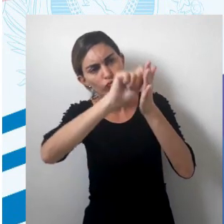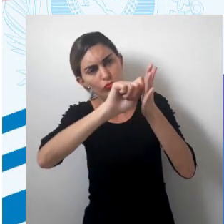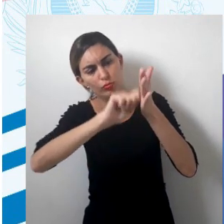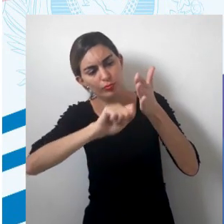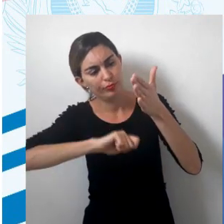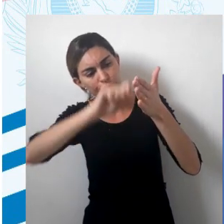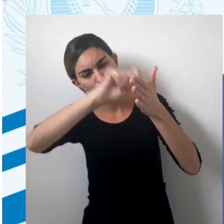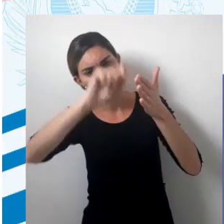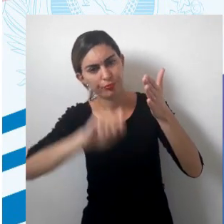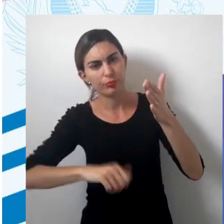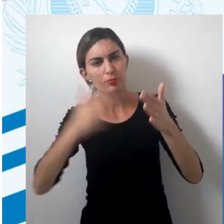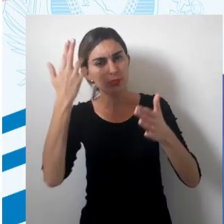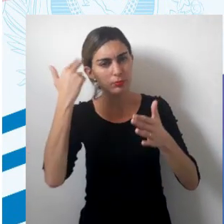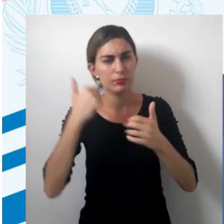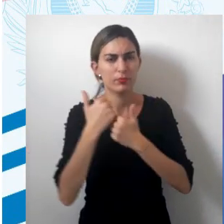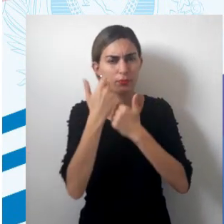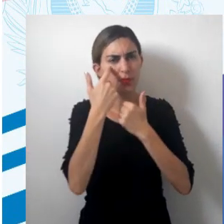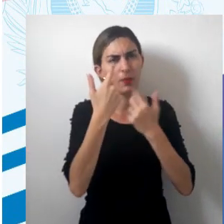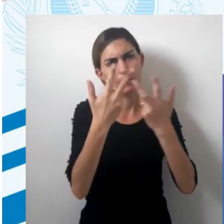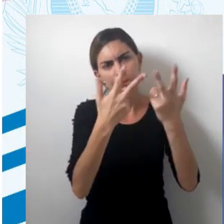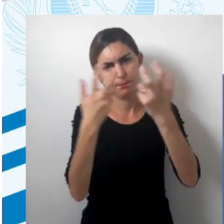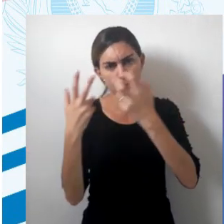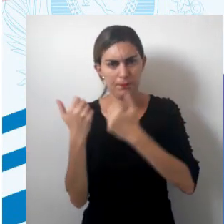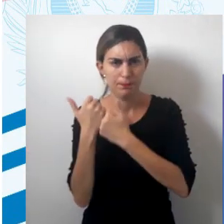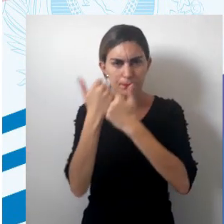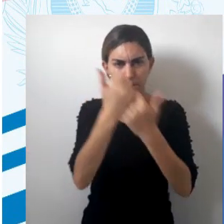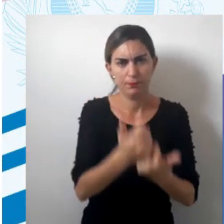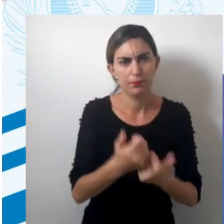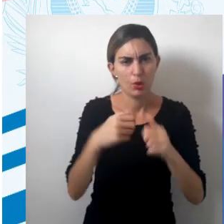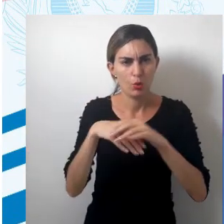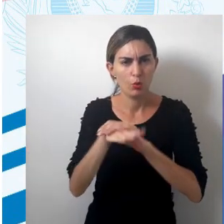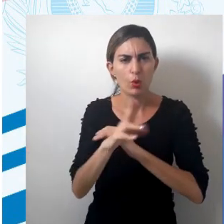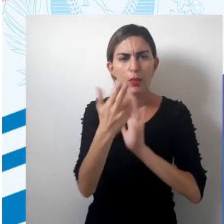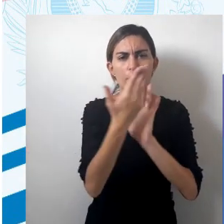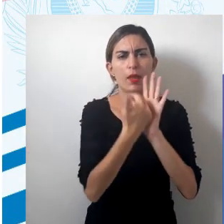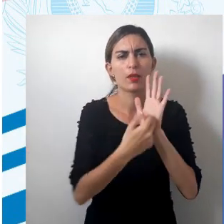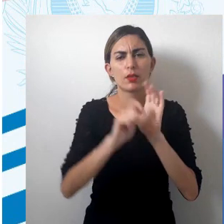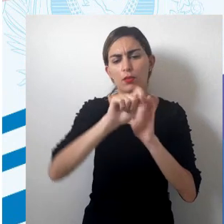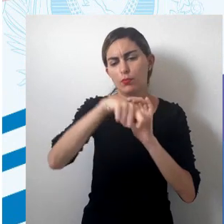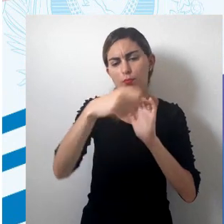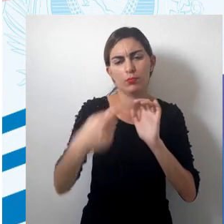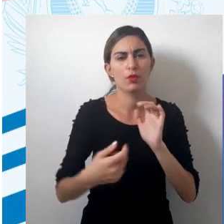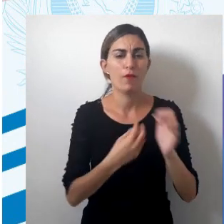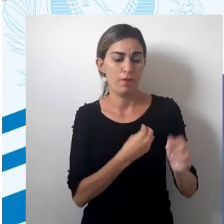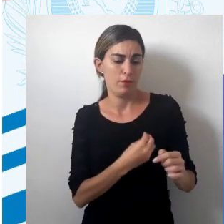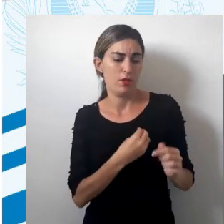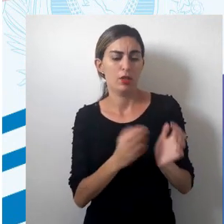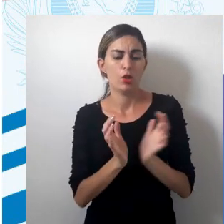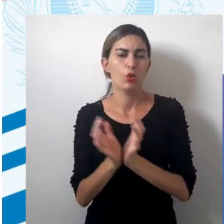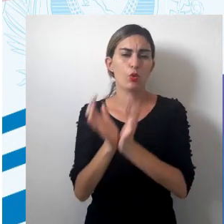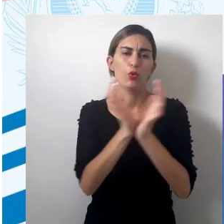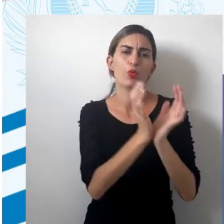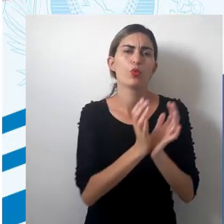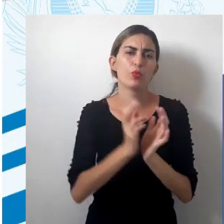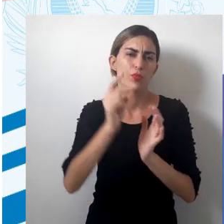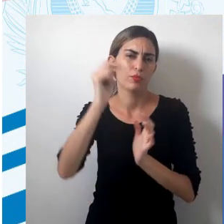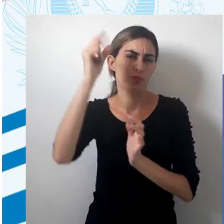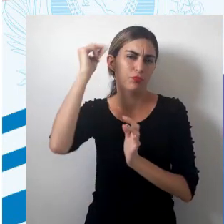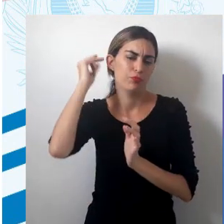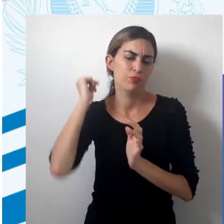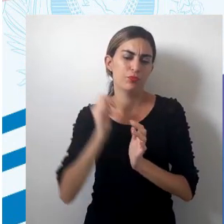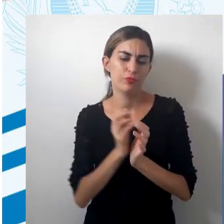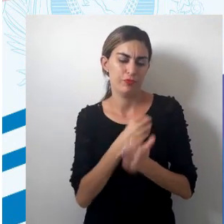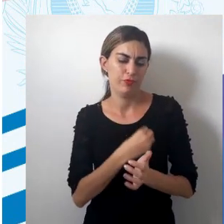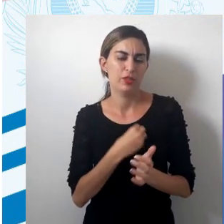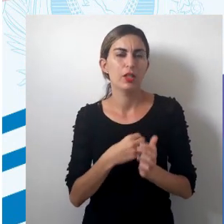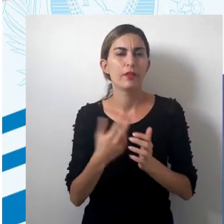Posteriormente, a gente observa nessas representações que eram comuns figuras relativas ao cotidiano dos grupos primitivos, né?